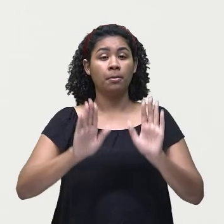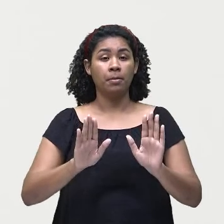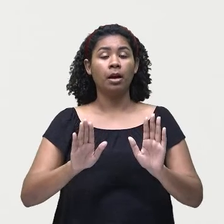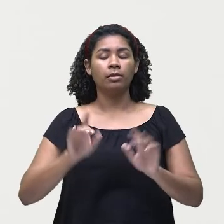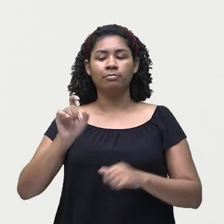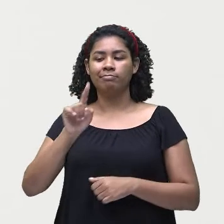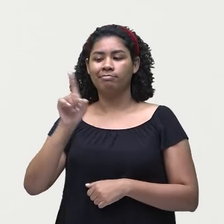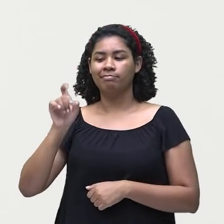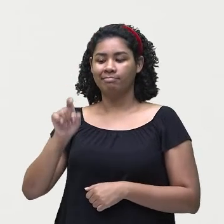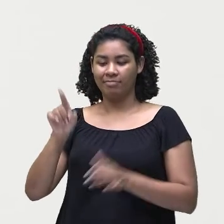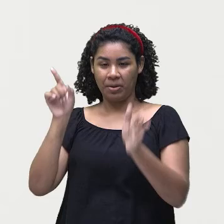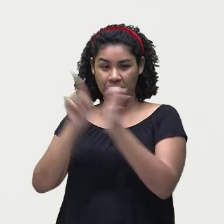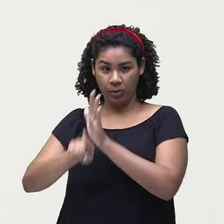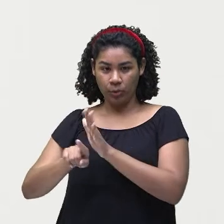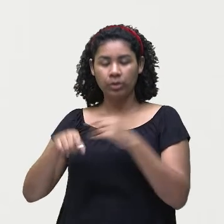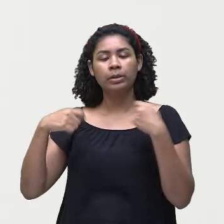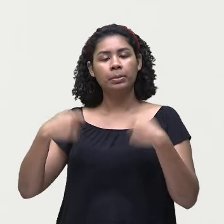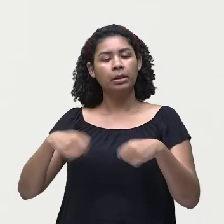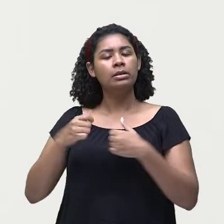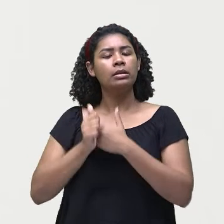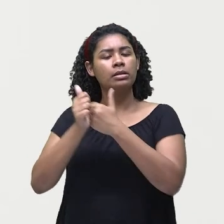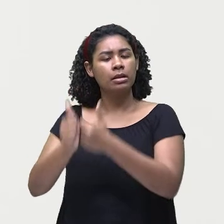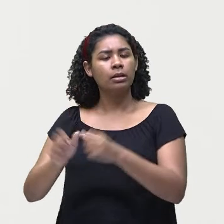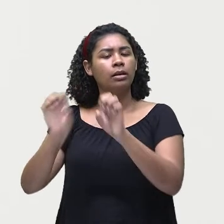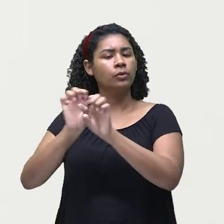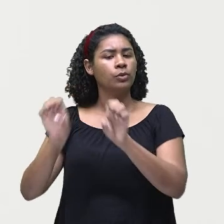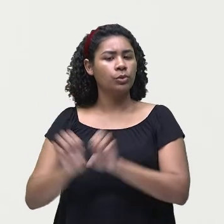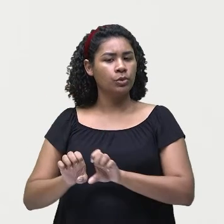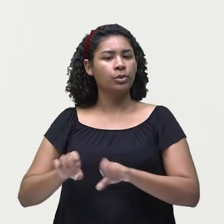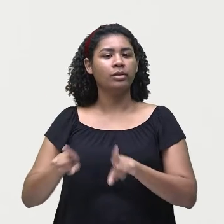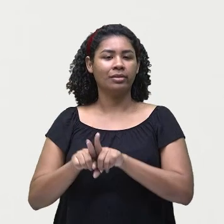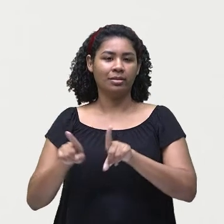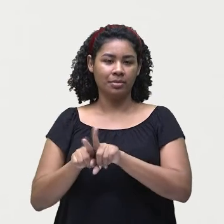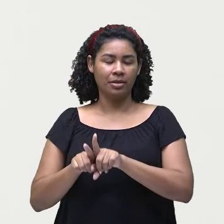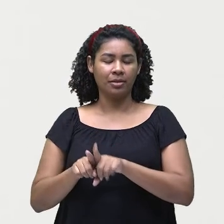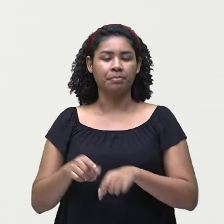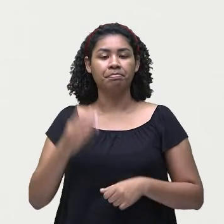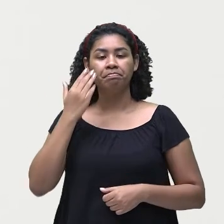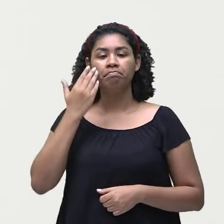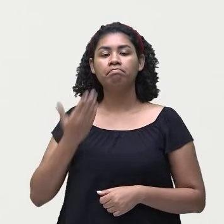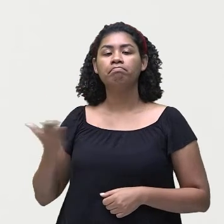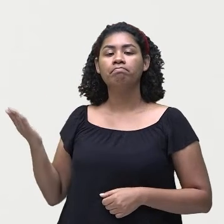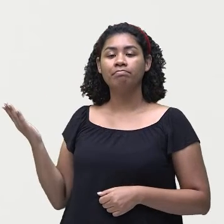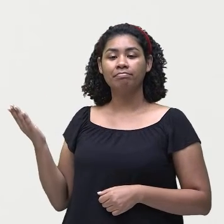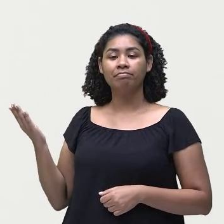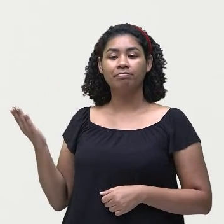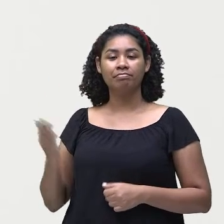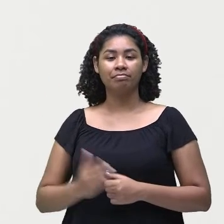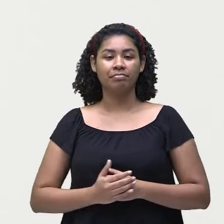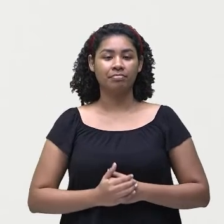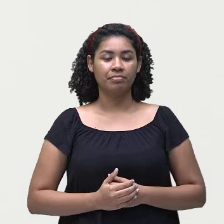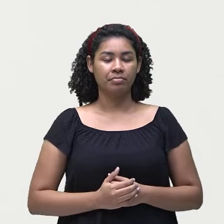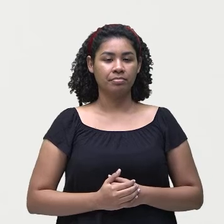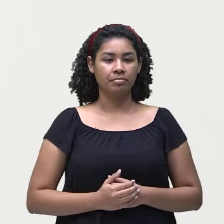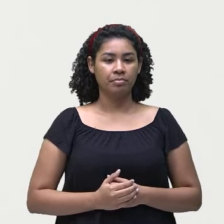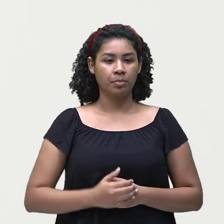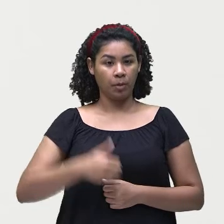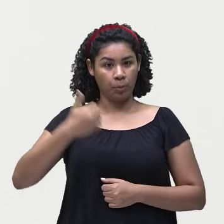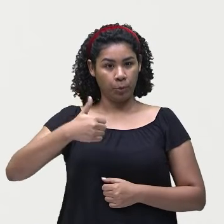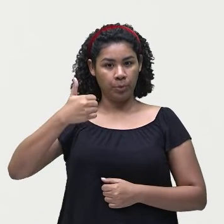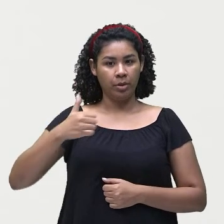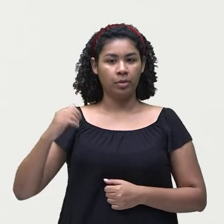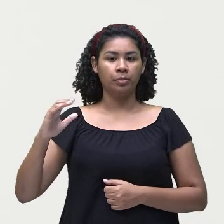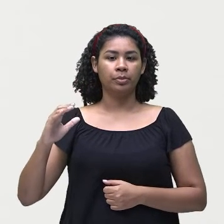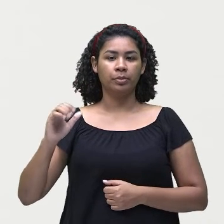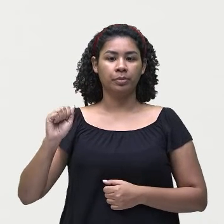interrogativa também, assim como a negativa. Qual é essa estrutura? Olha só. Can, ele vem lá